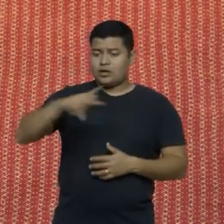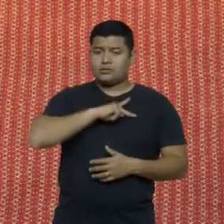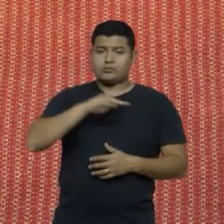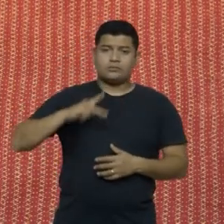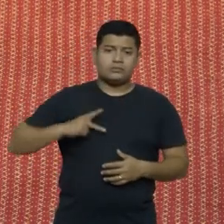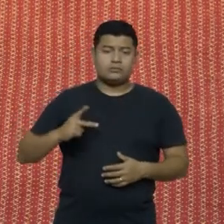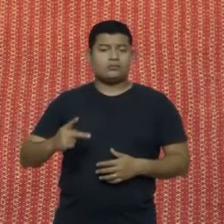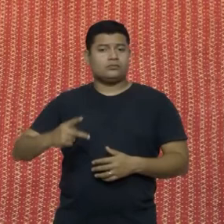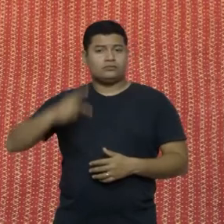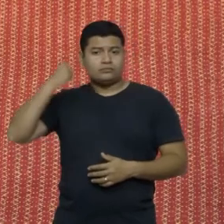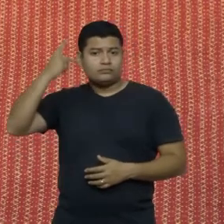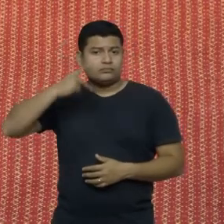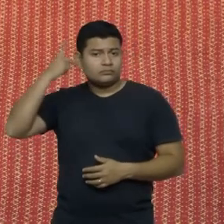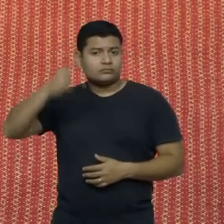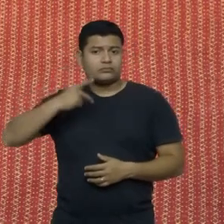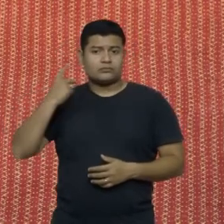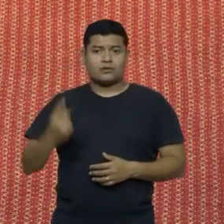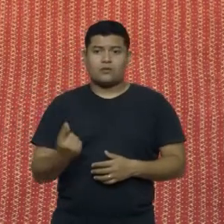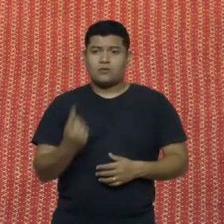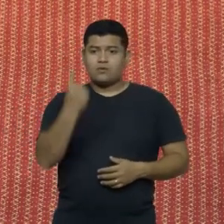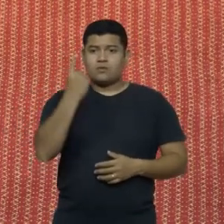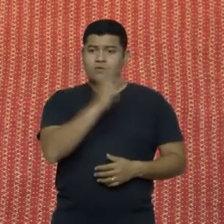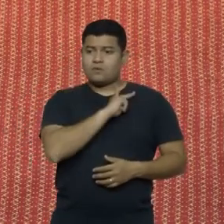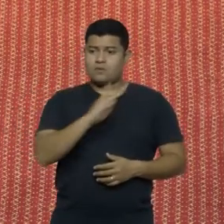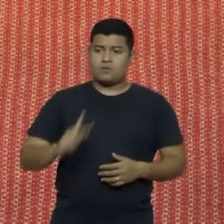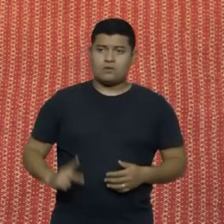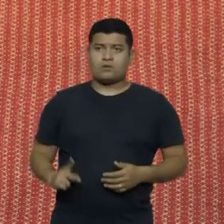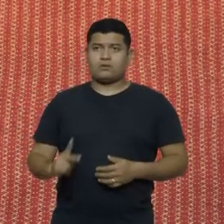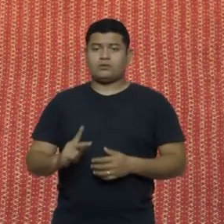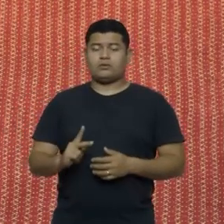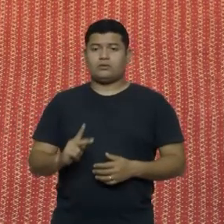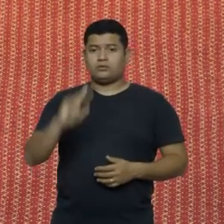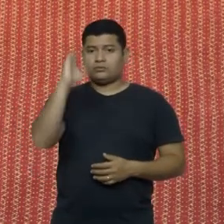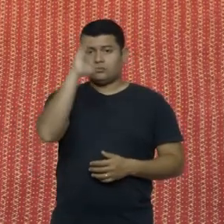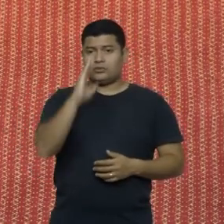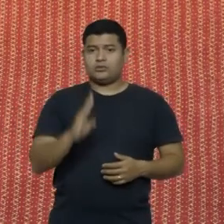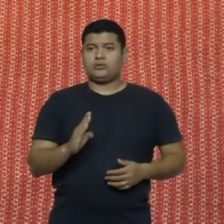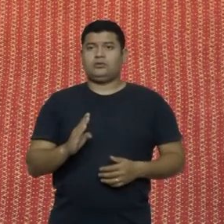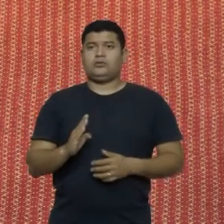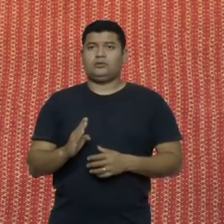o único presidente brasileiro